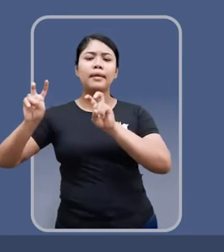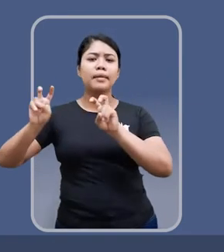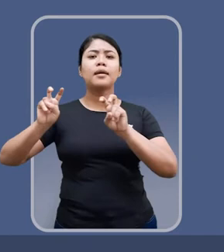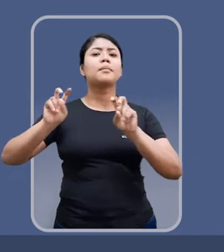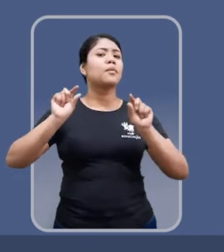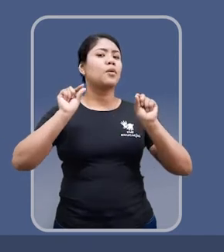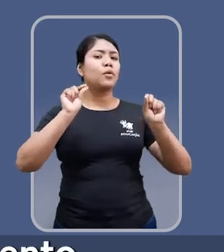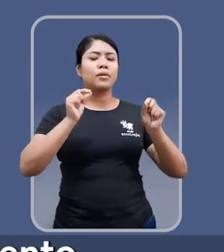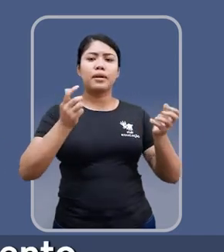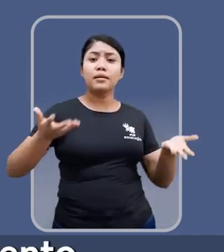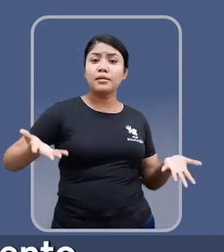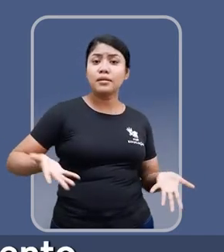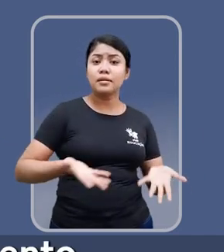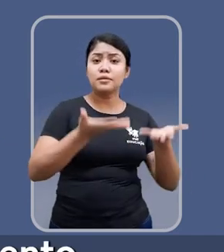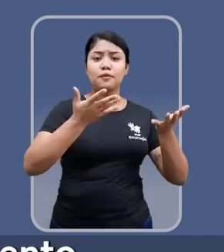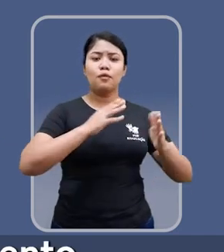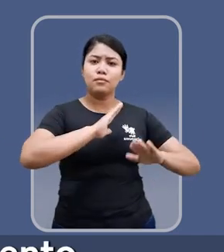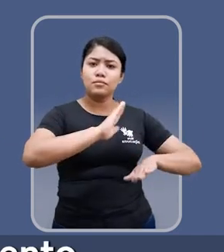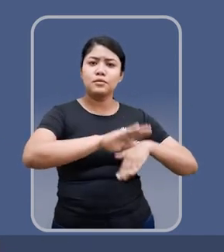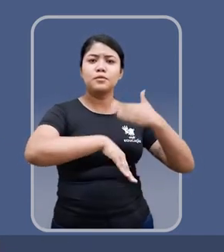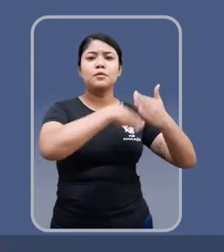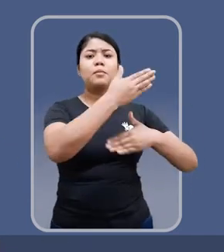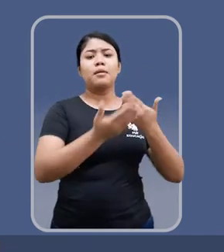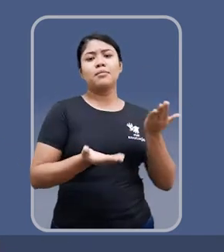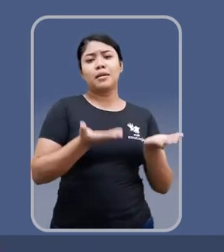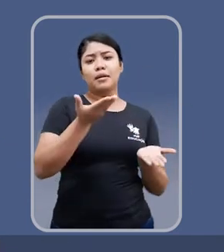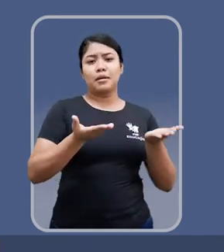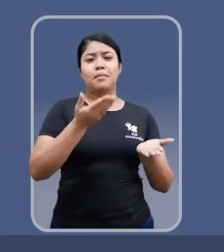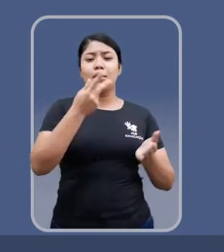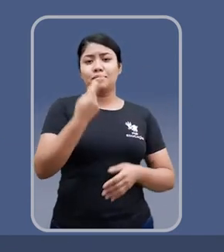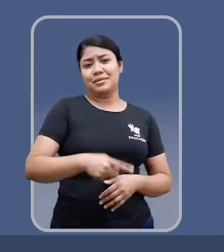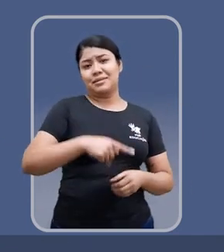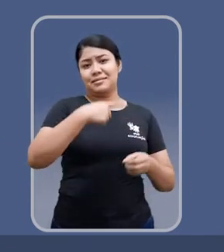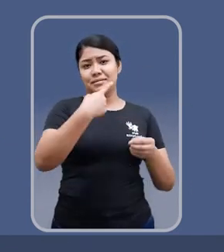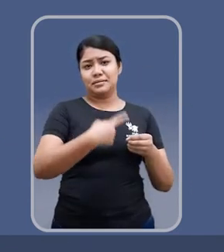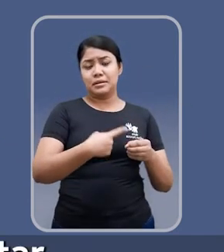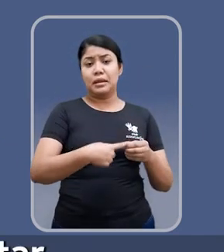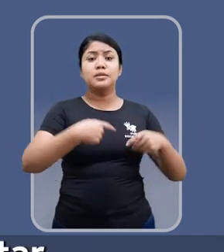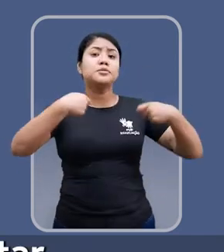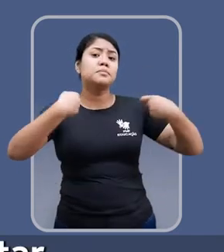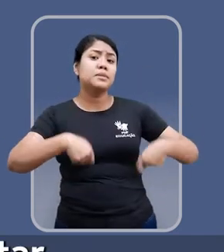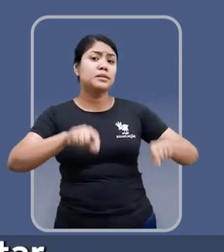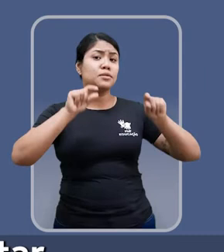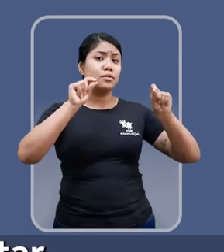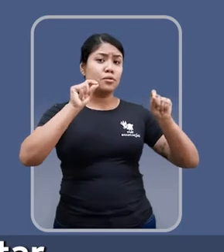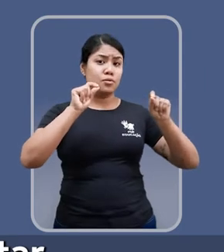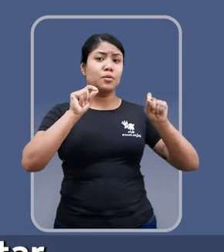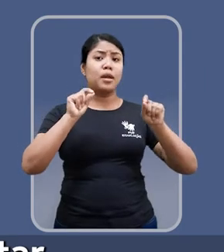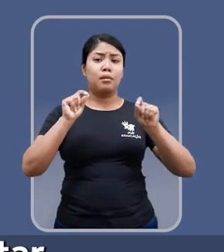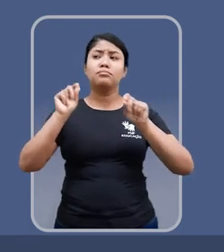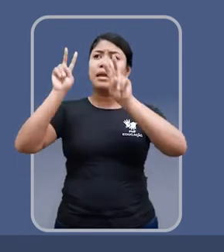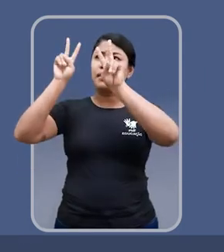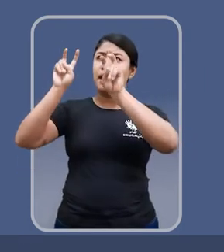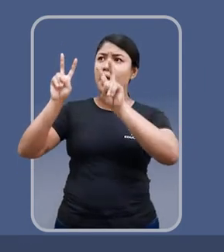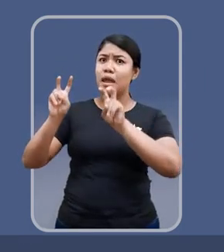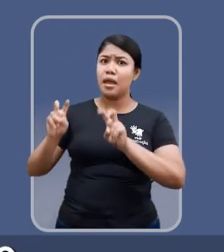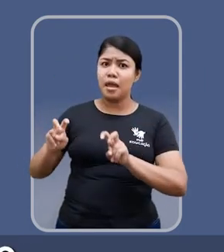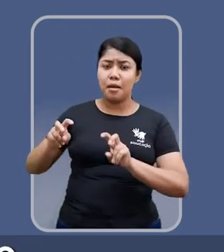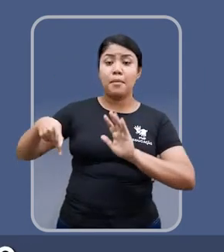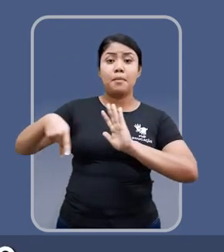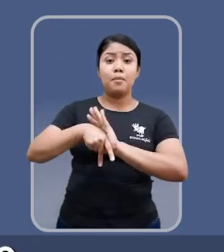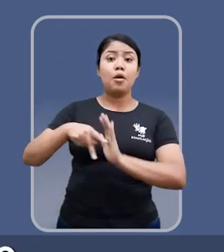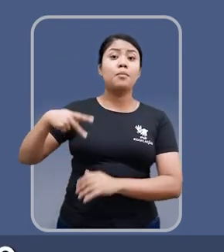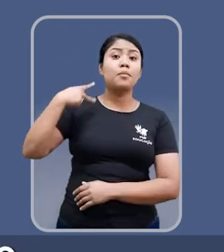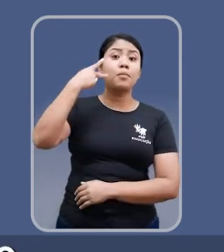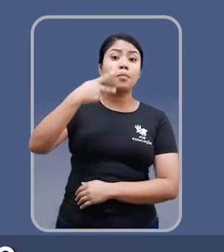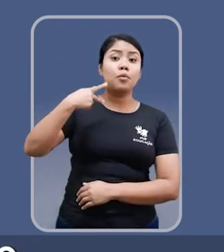temas que estão relacionados com o fomento de um desenvolvimento mais equilibrado e sustentável para o município. Ou seja, a vai ter que resgatar tudo aquilo que de